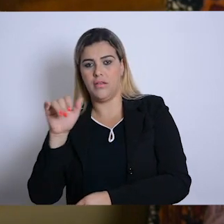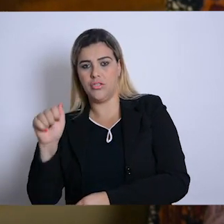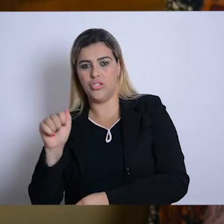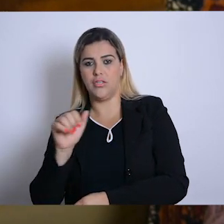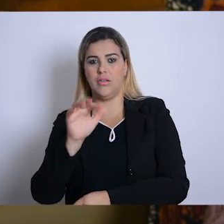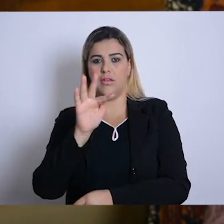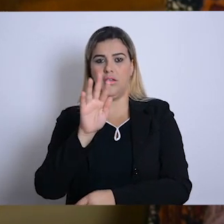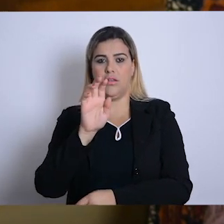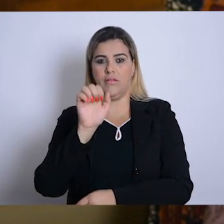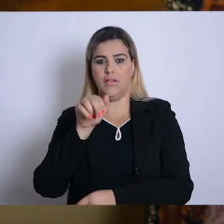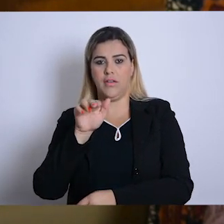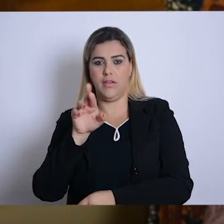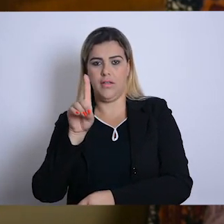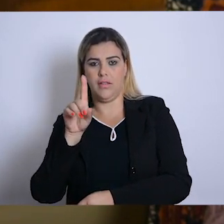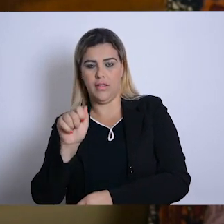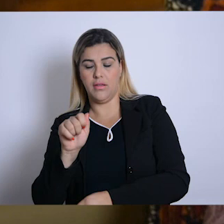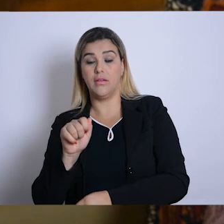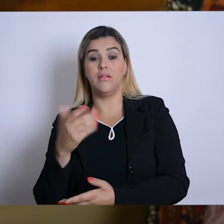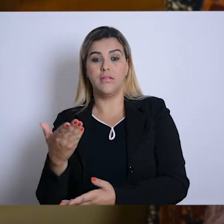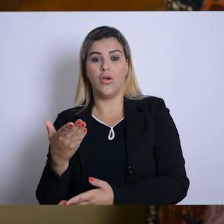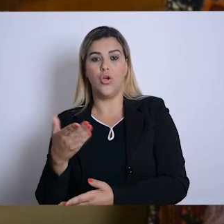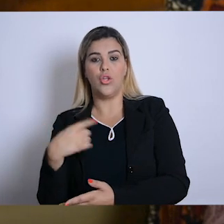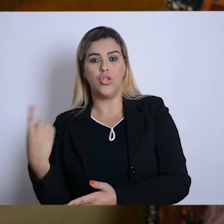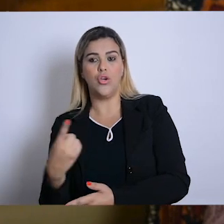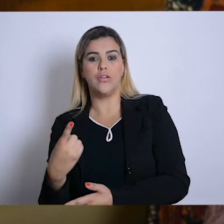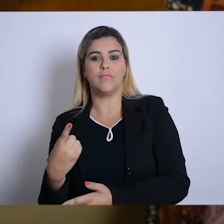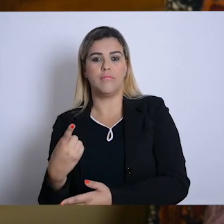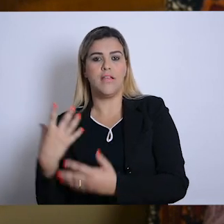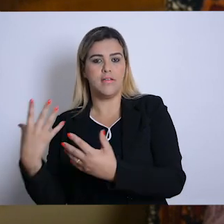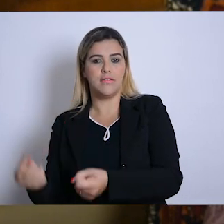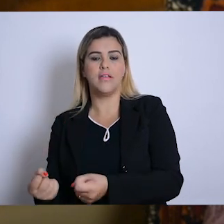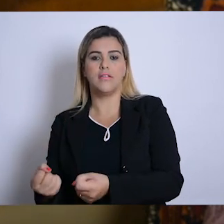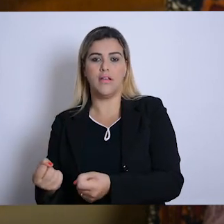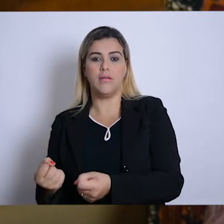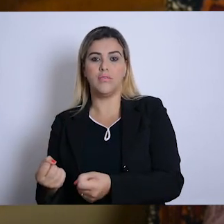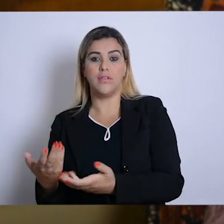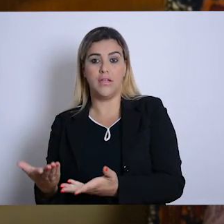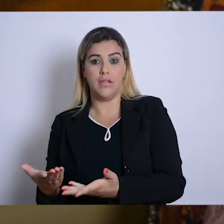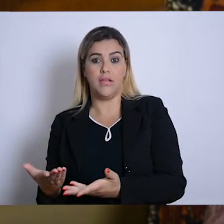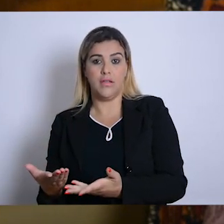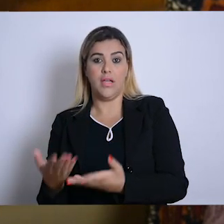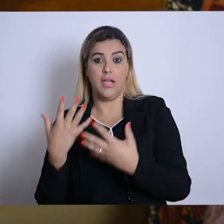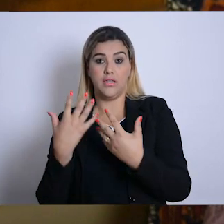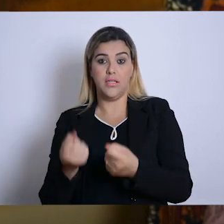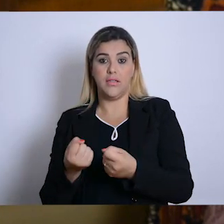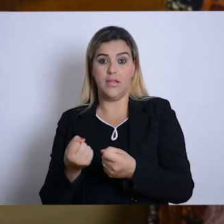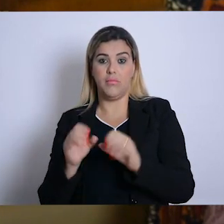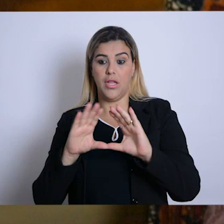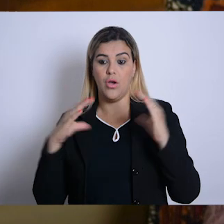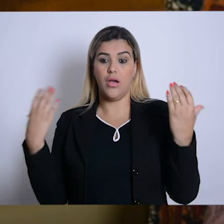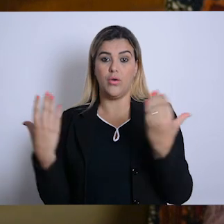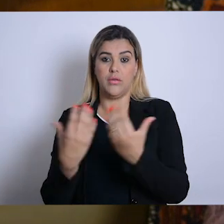nós então assumimos uma coisa louca que a gente fazia. Nós assumimos um Congresso Brasileiro sem um